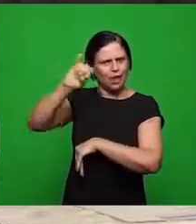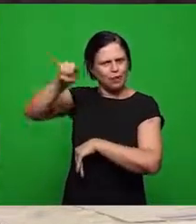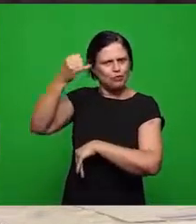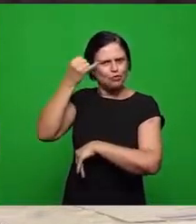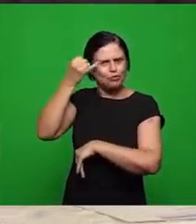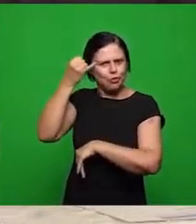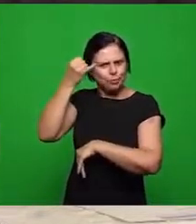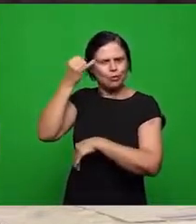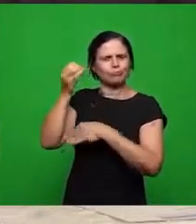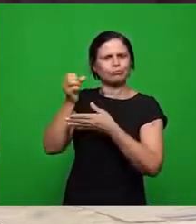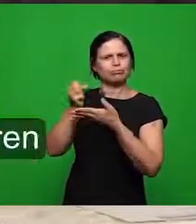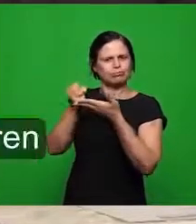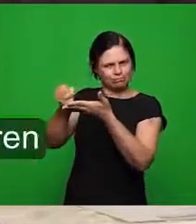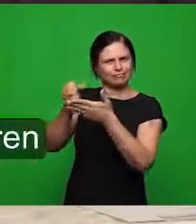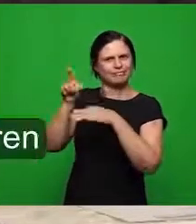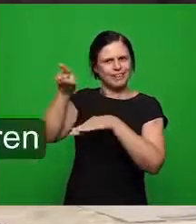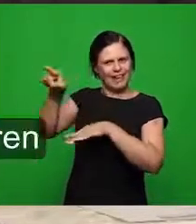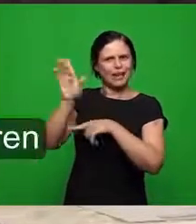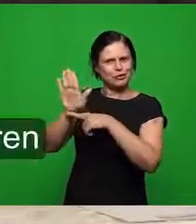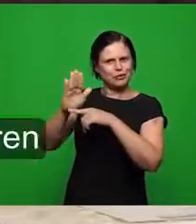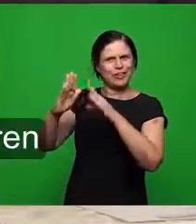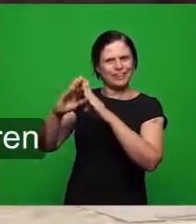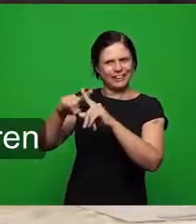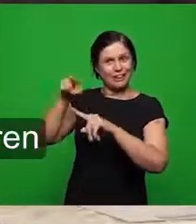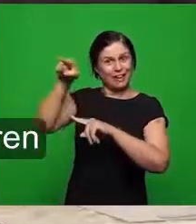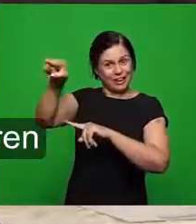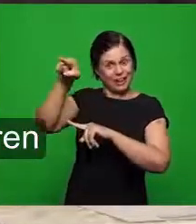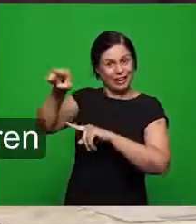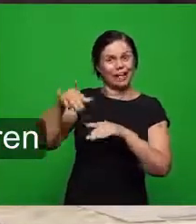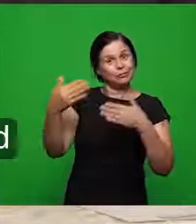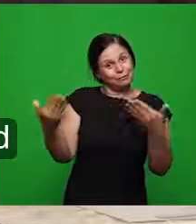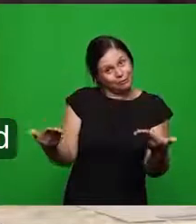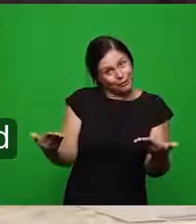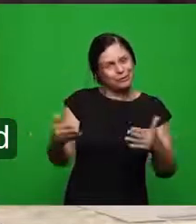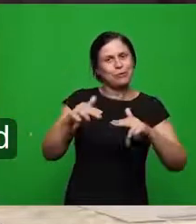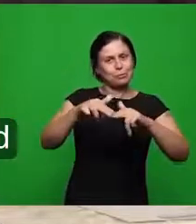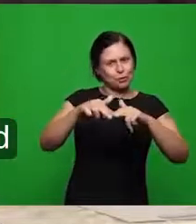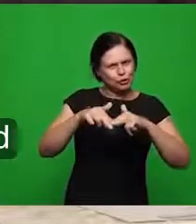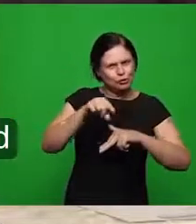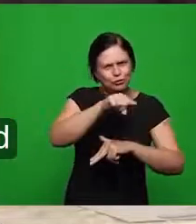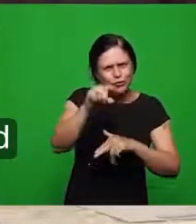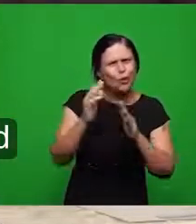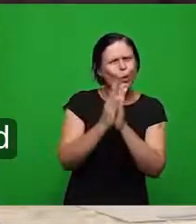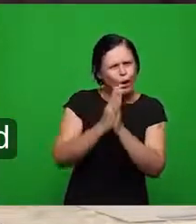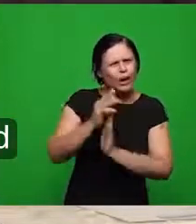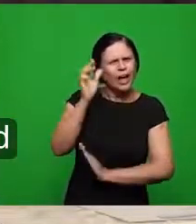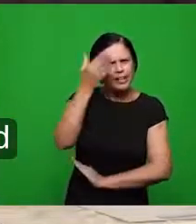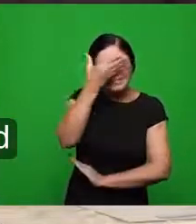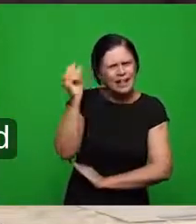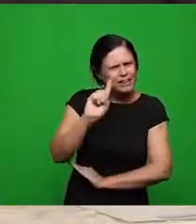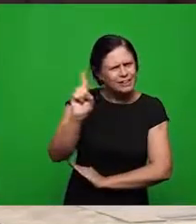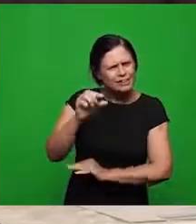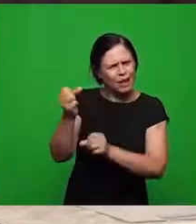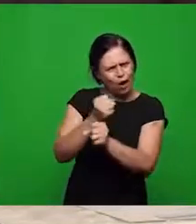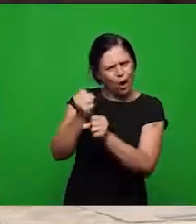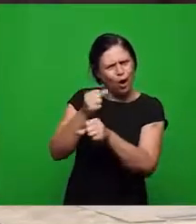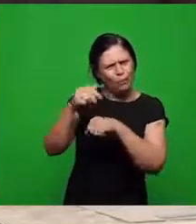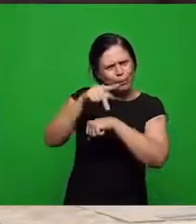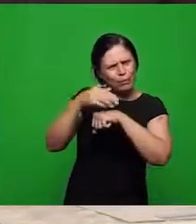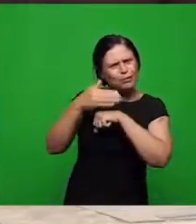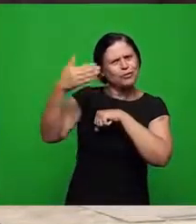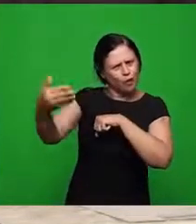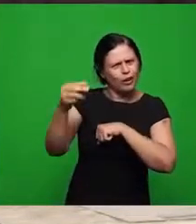do trabalho e assistindo as nossas igrejas ali é mais um motivo para os irmãos lembrarem de interceder pela obra do Senhor no exterior